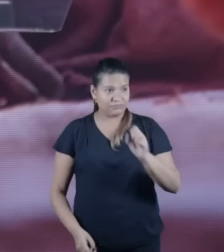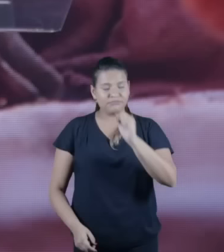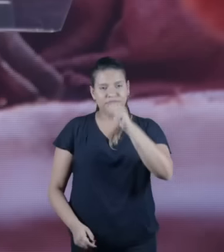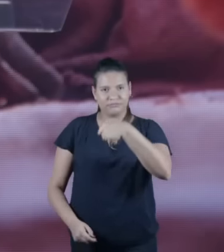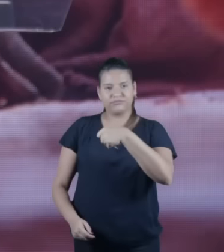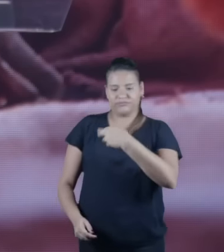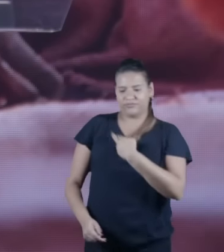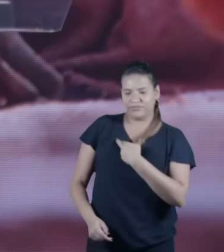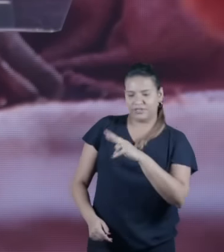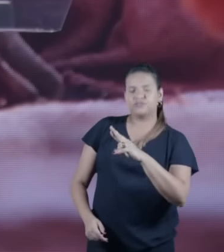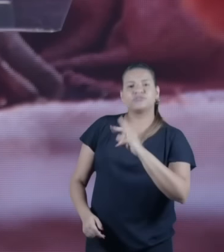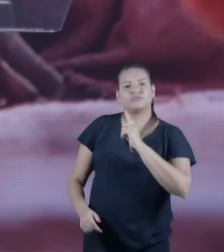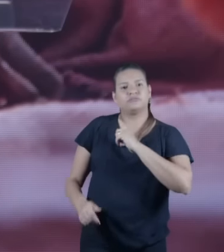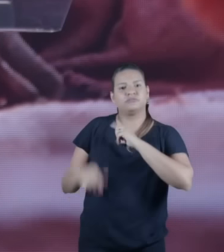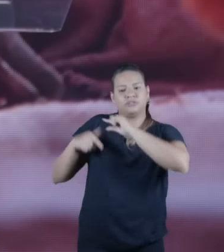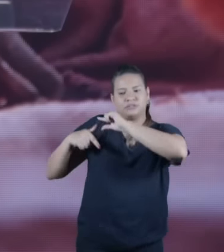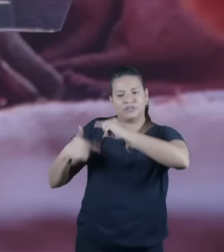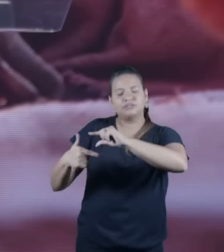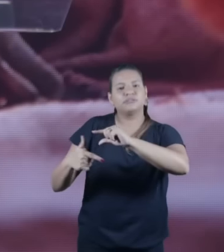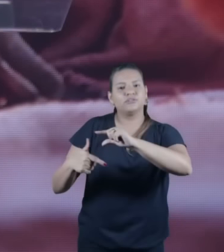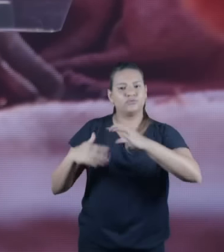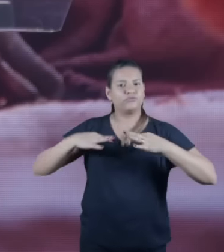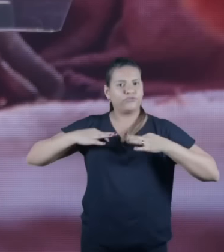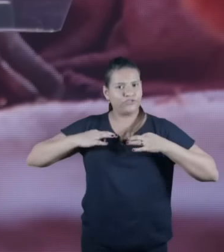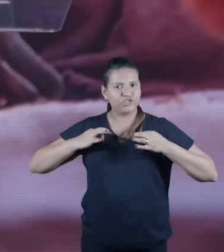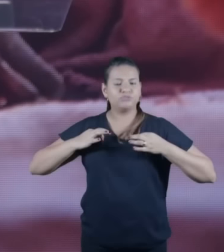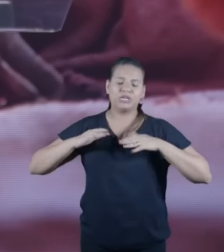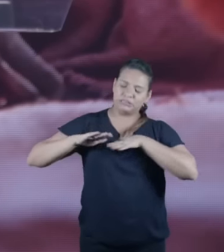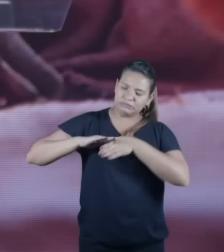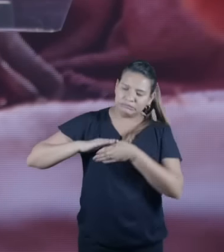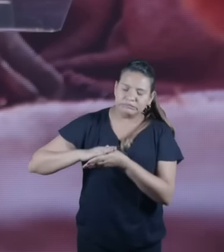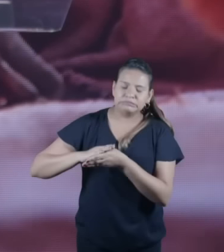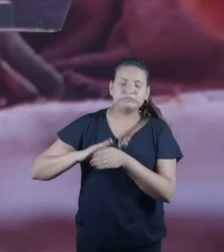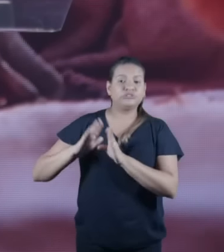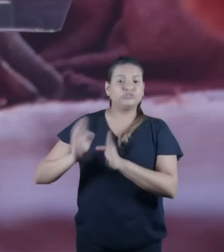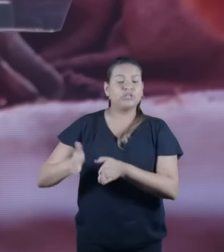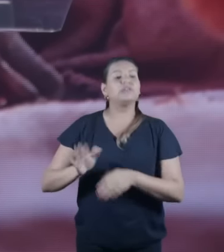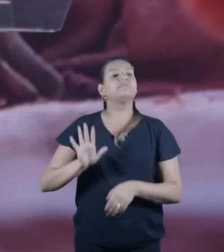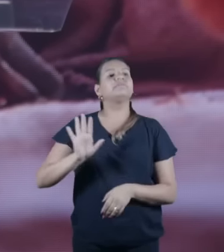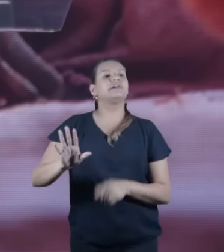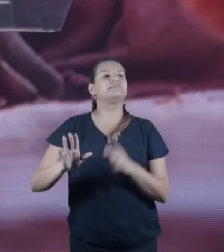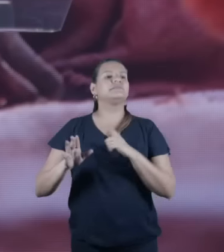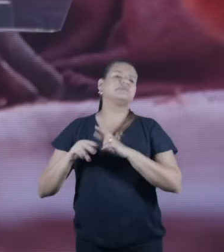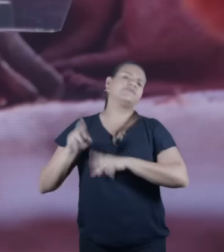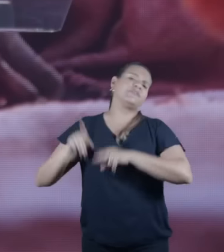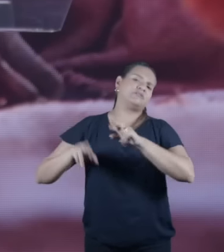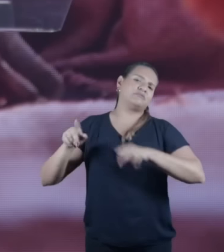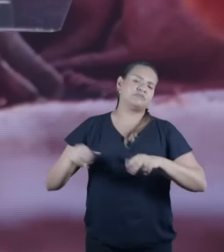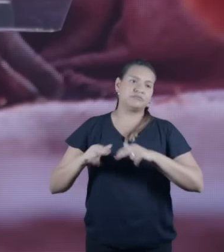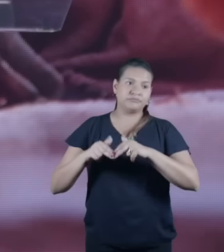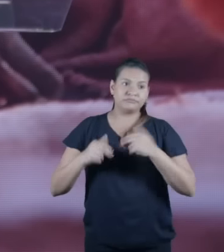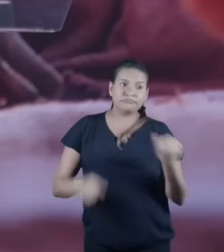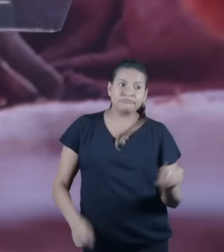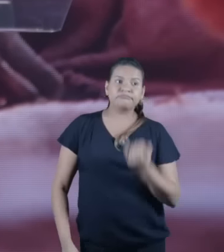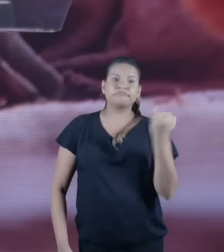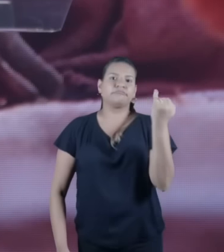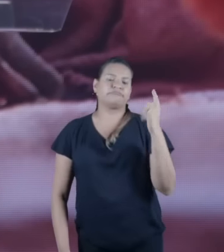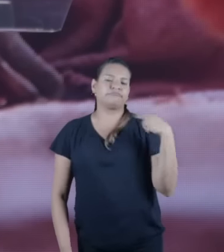uma maneira são várias maneiras então isso é muito muito importante que a gente leve em consideração